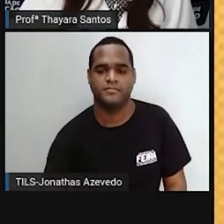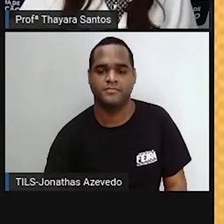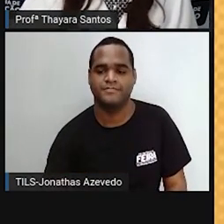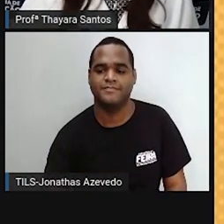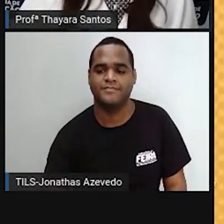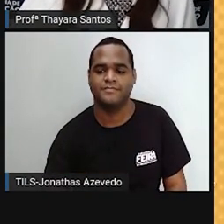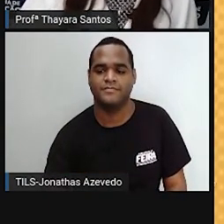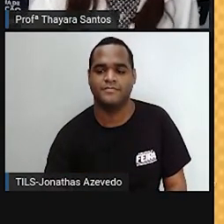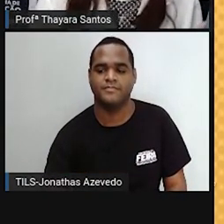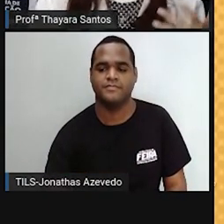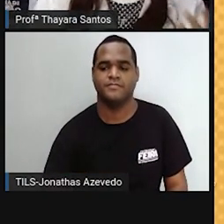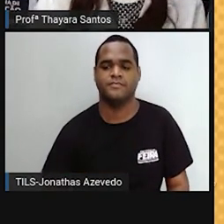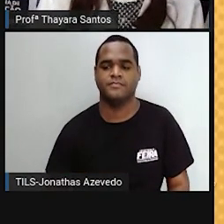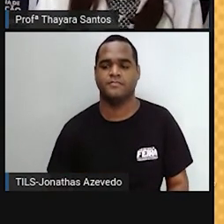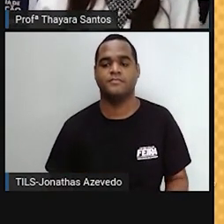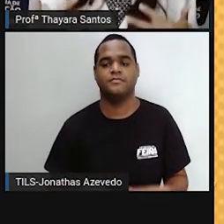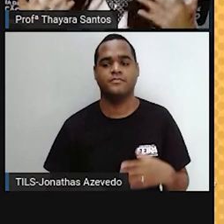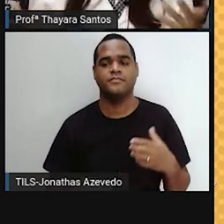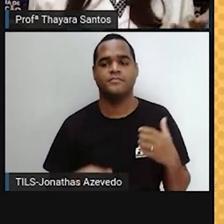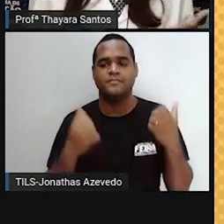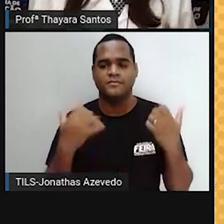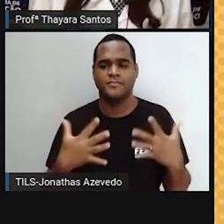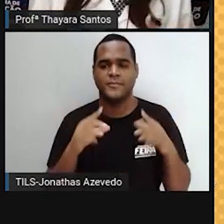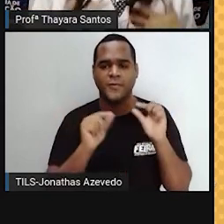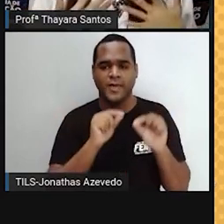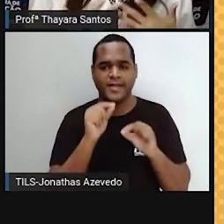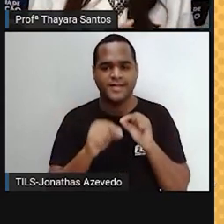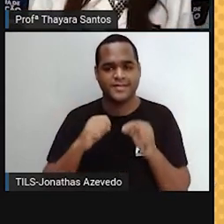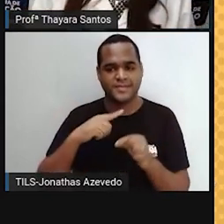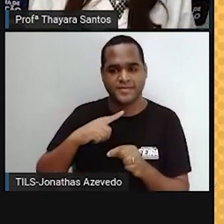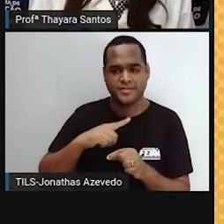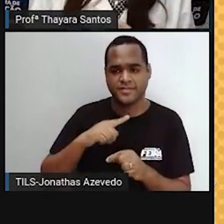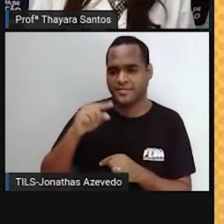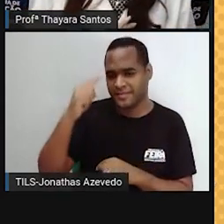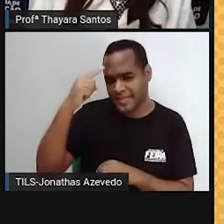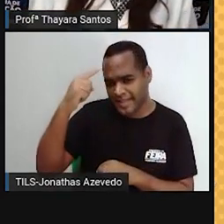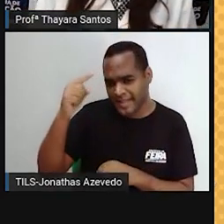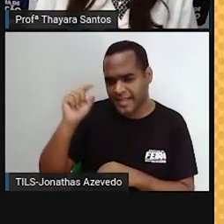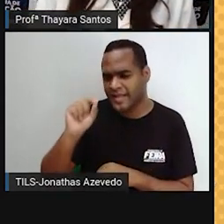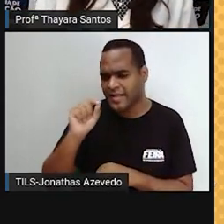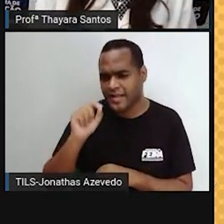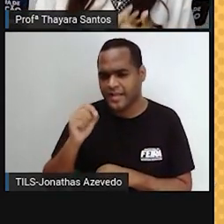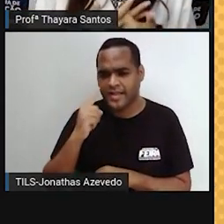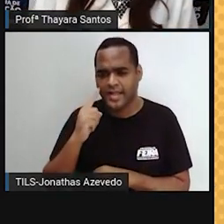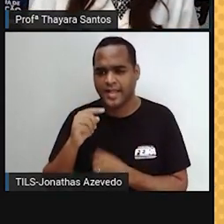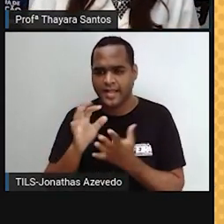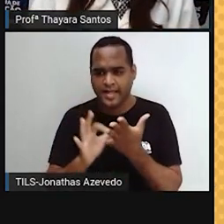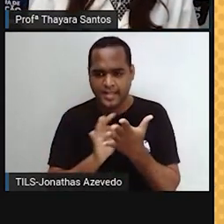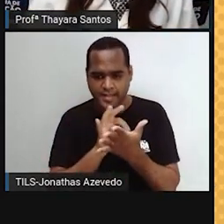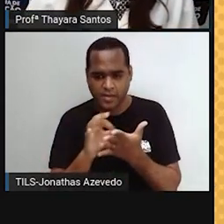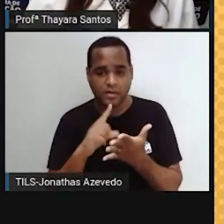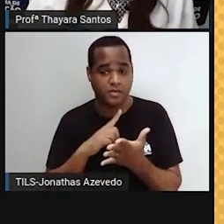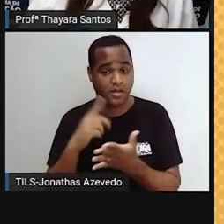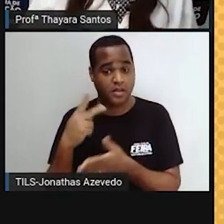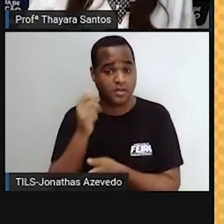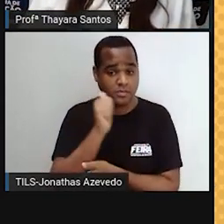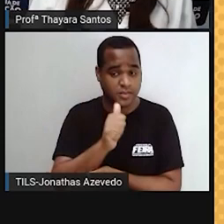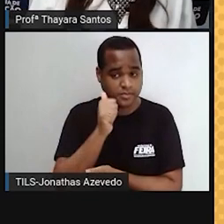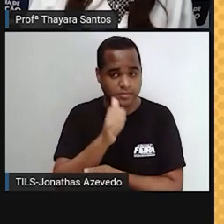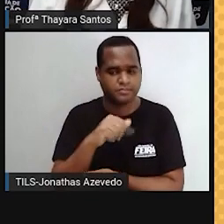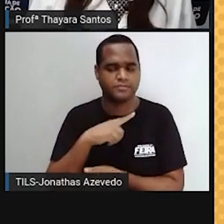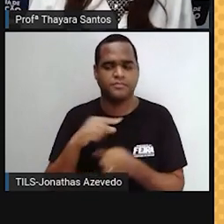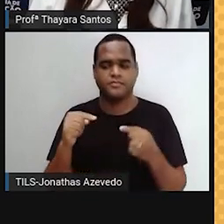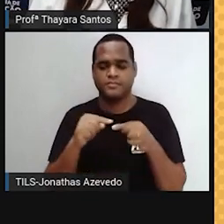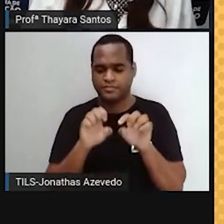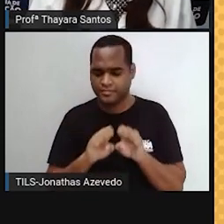E o que é esse ovócito que a gente está falando? Esse ovócito é a célula reprodutiva feminina. Esse daqui é um